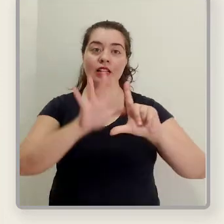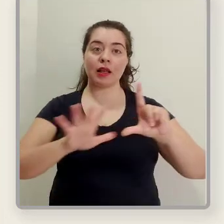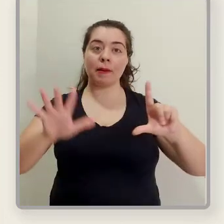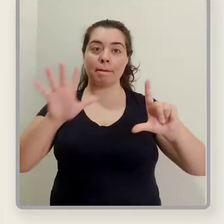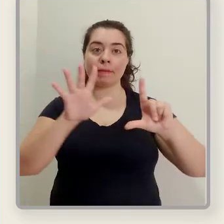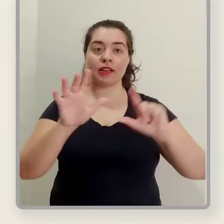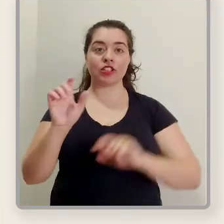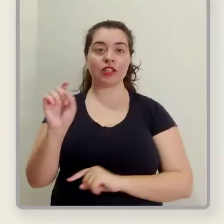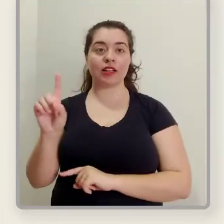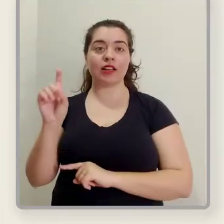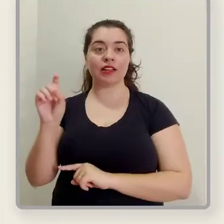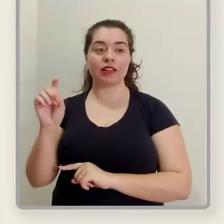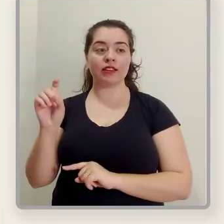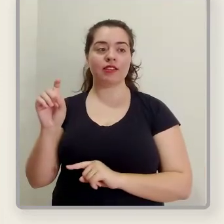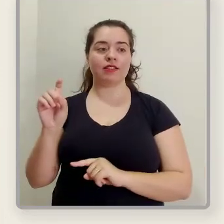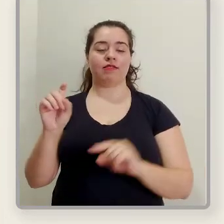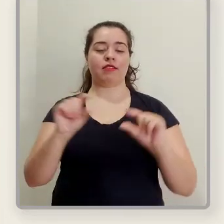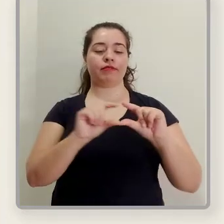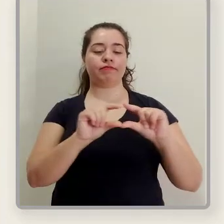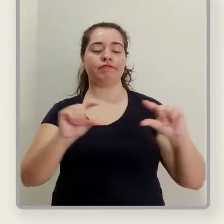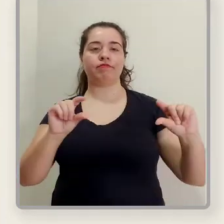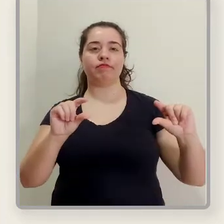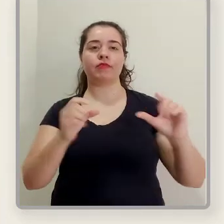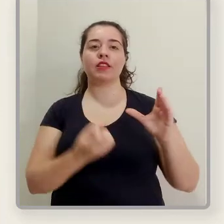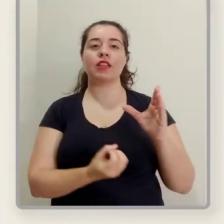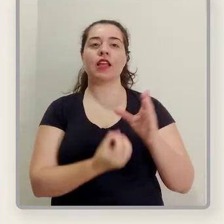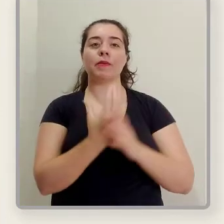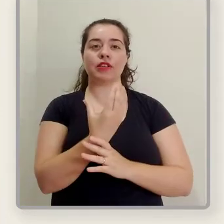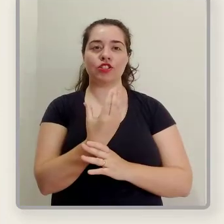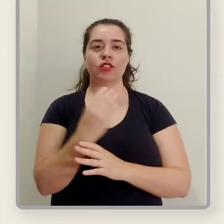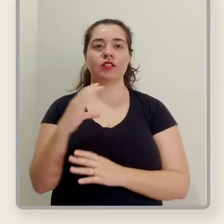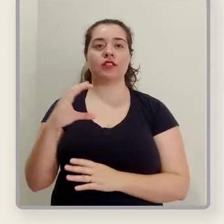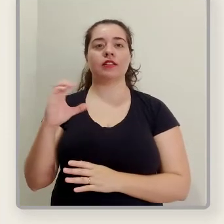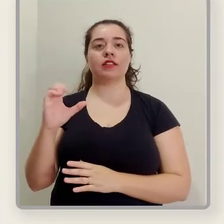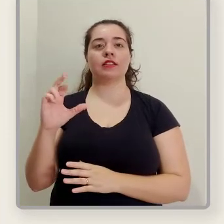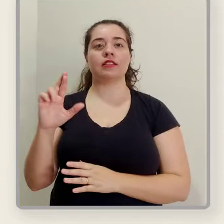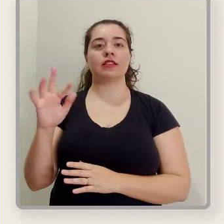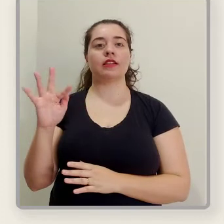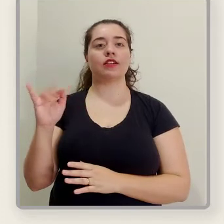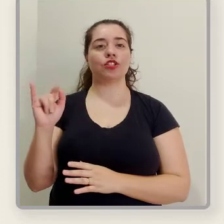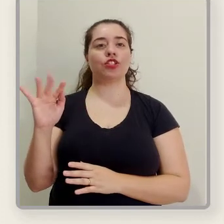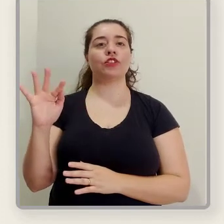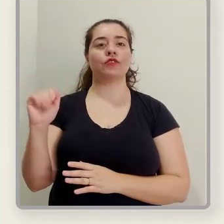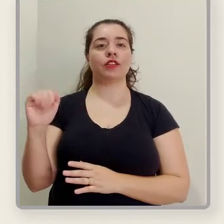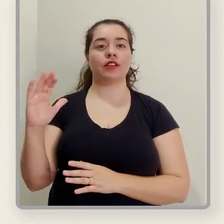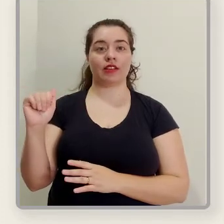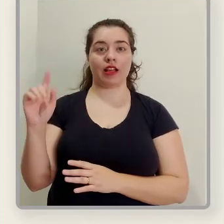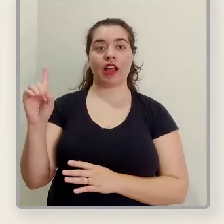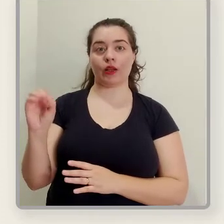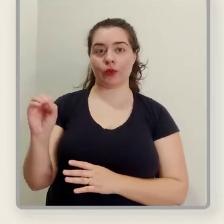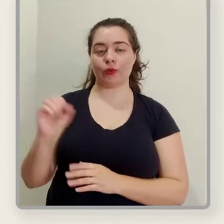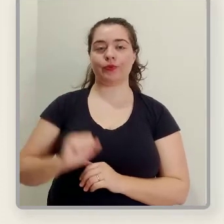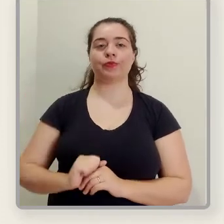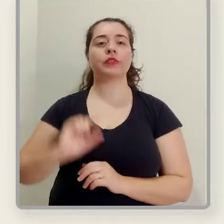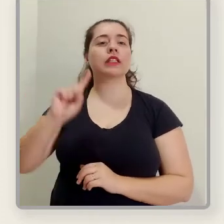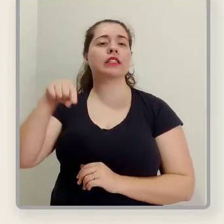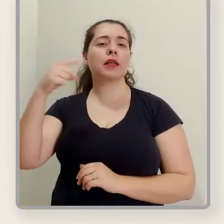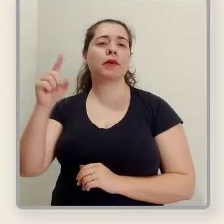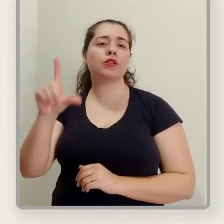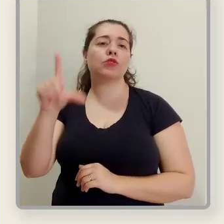Nesta página, você vai clicar em emitir certificado pessoal, selecionar a